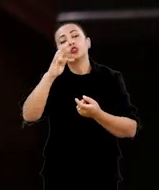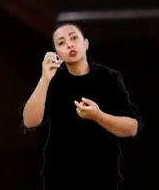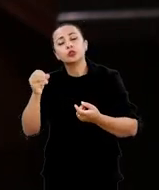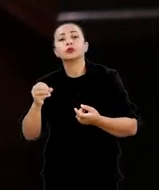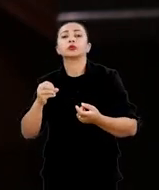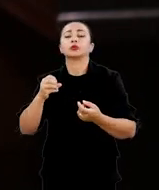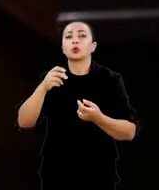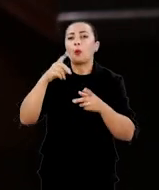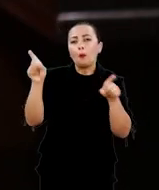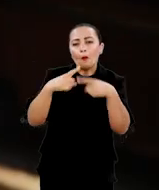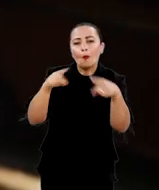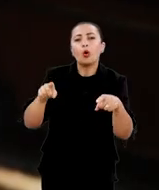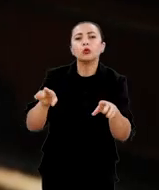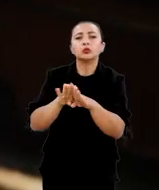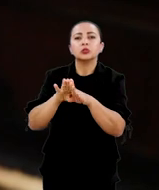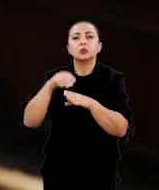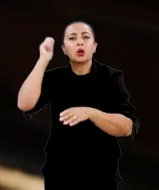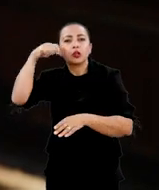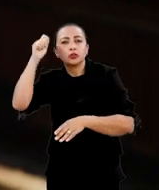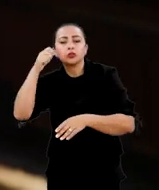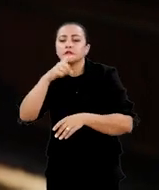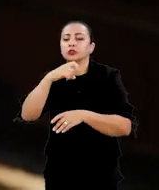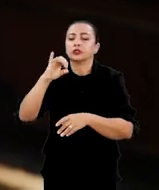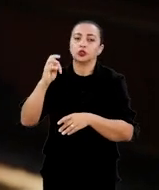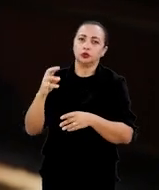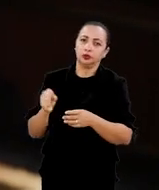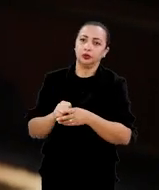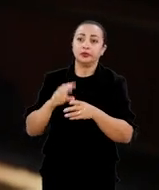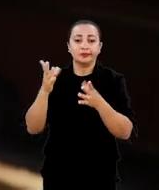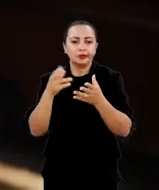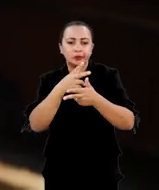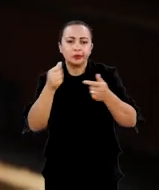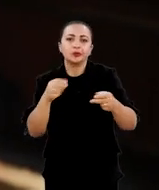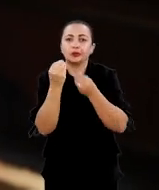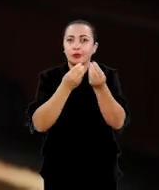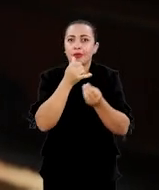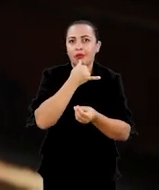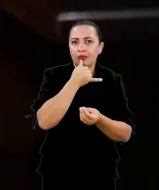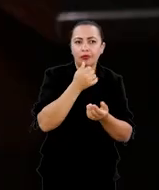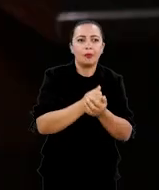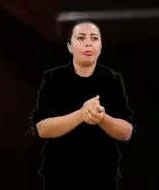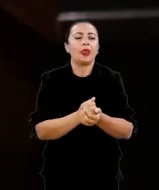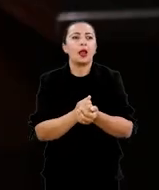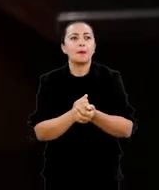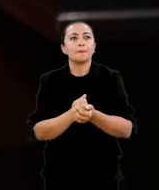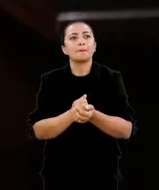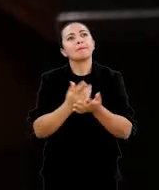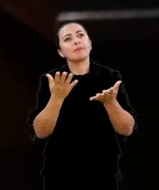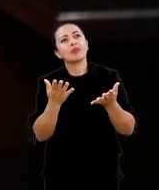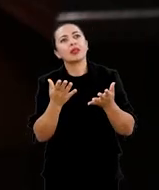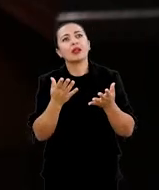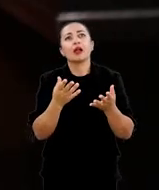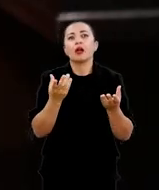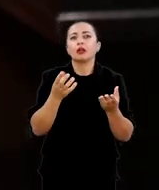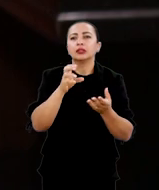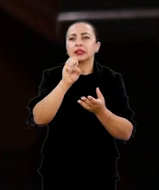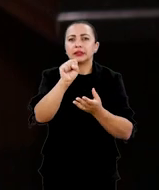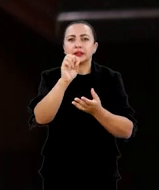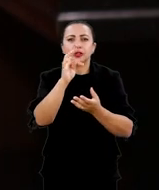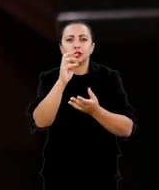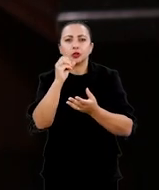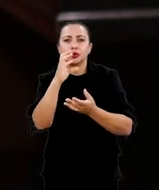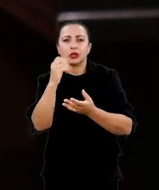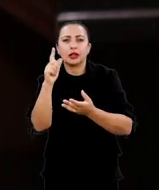Xisto então a gente através dos jornais sabe coisas como por exemplo os